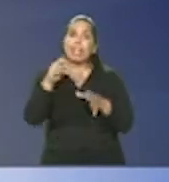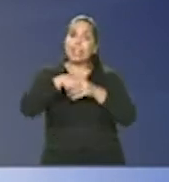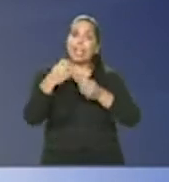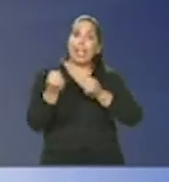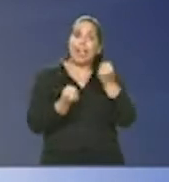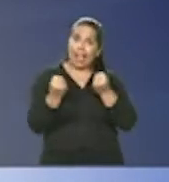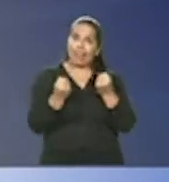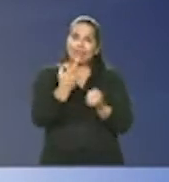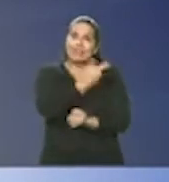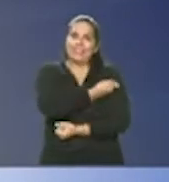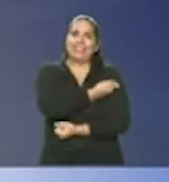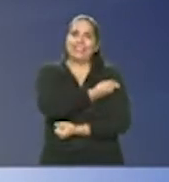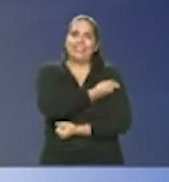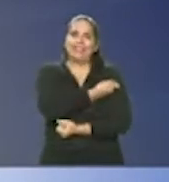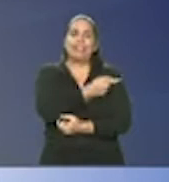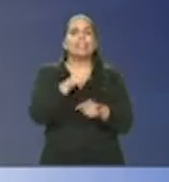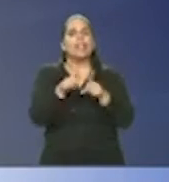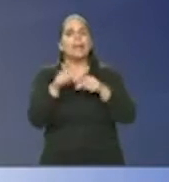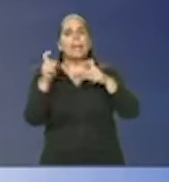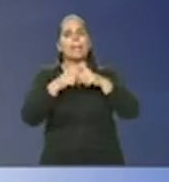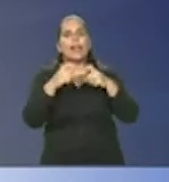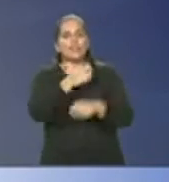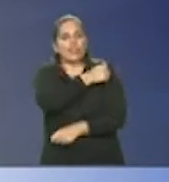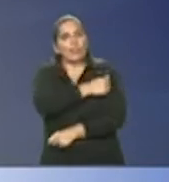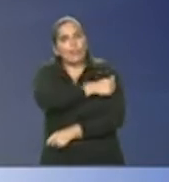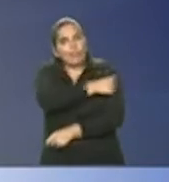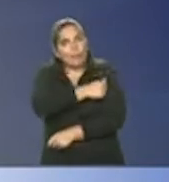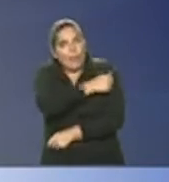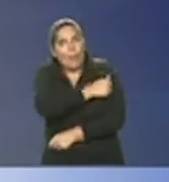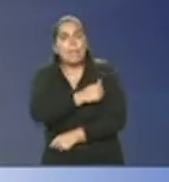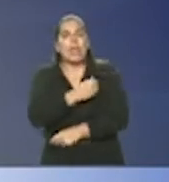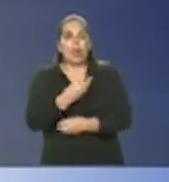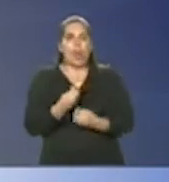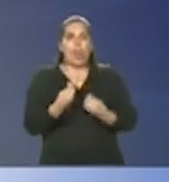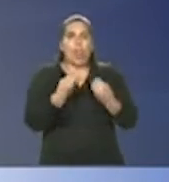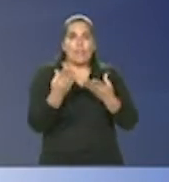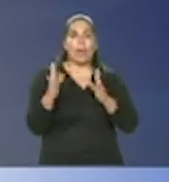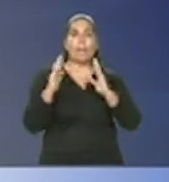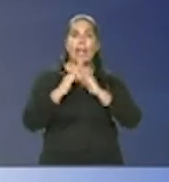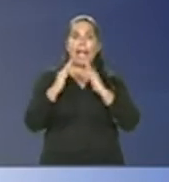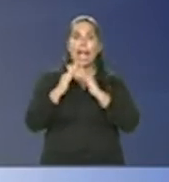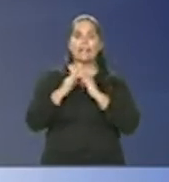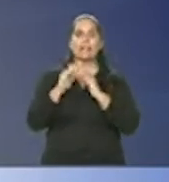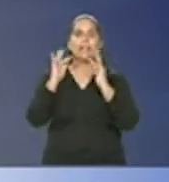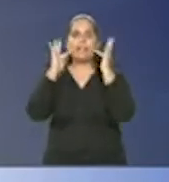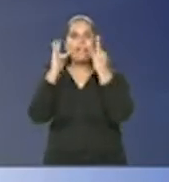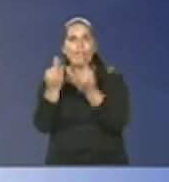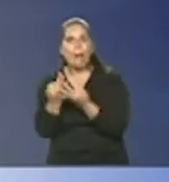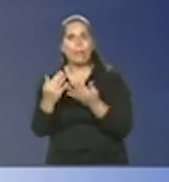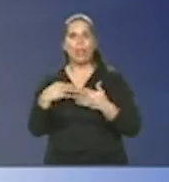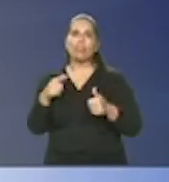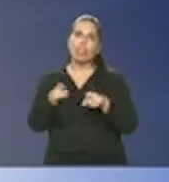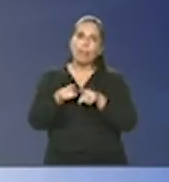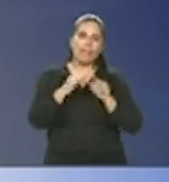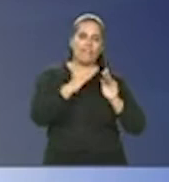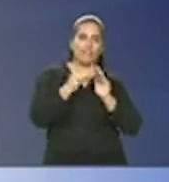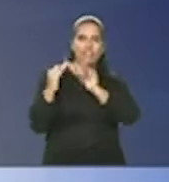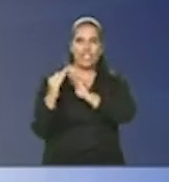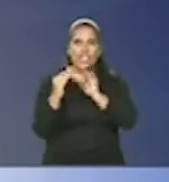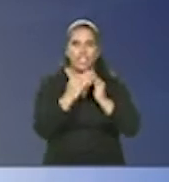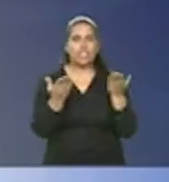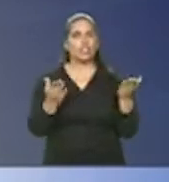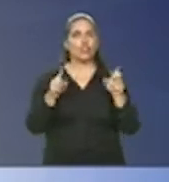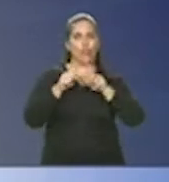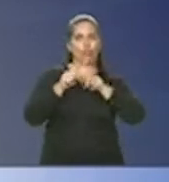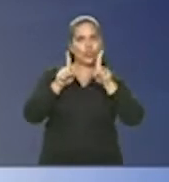e também os médicos e enfermeiros levando doses de vacinas para casa e aplicando nos vizinhos nos funcionários